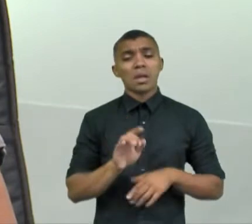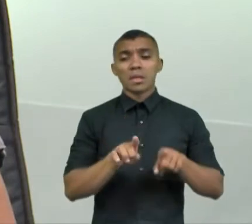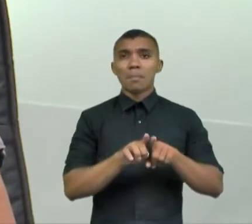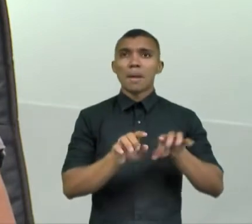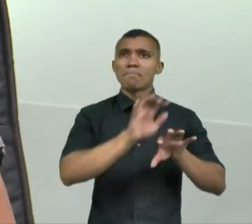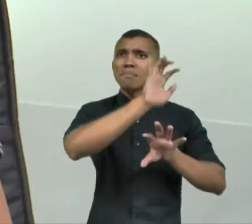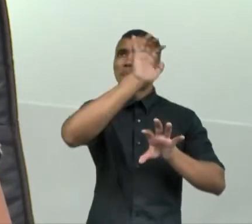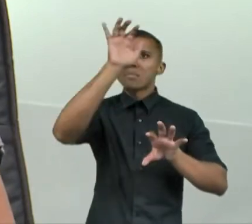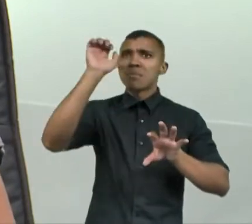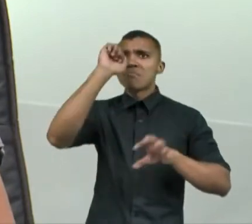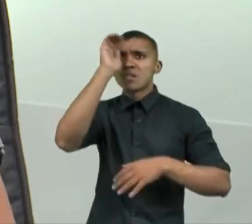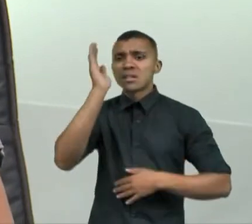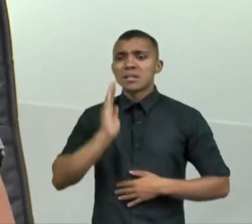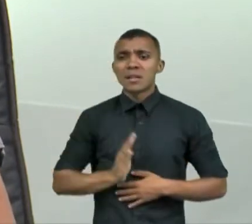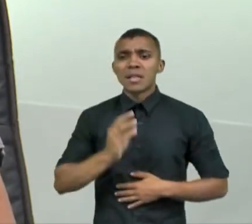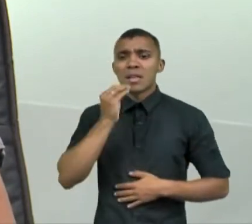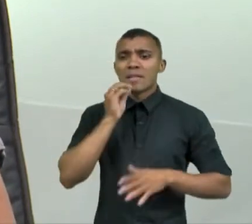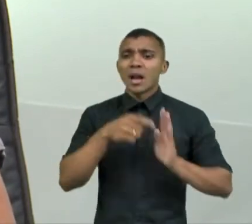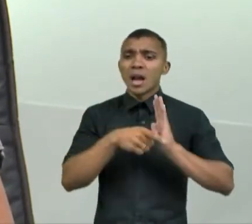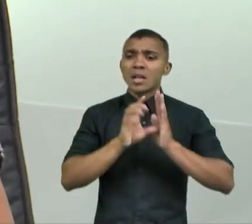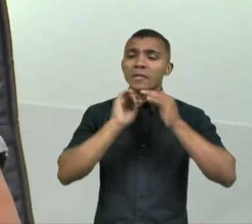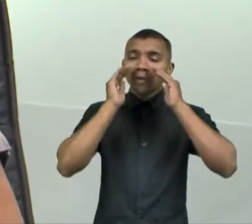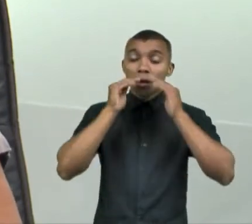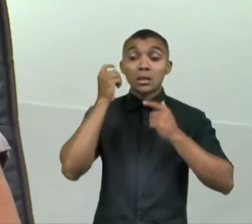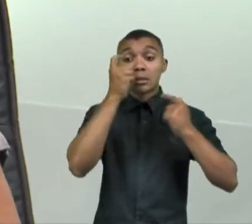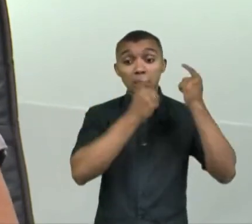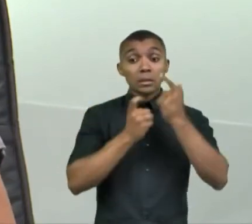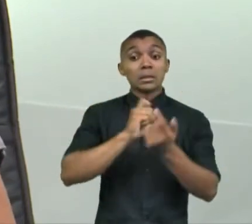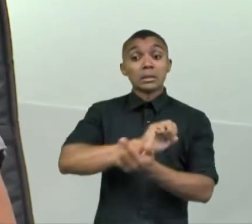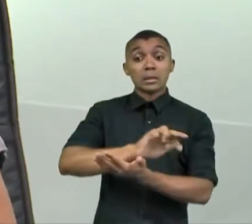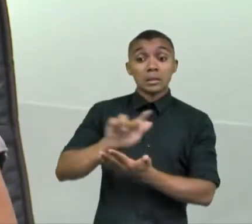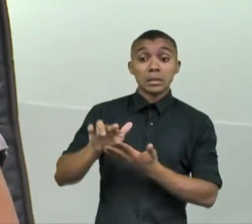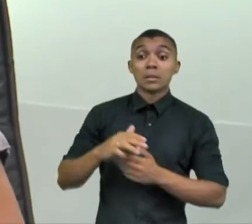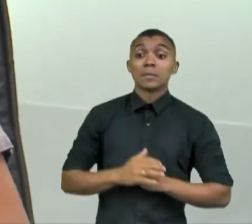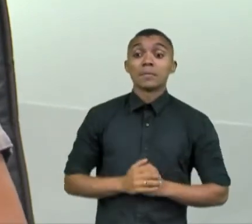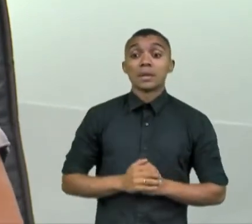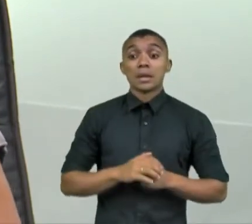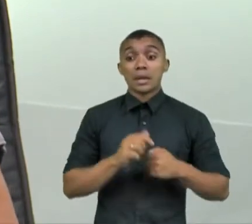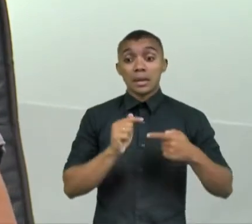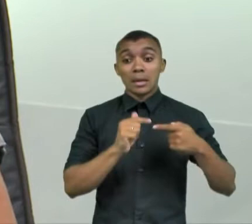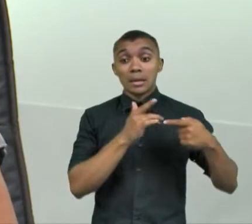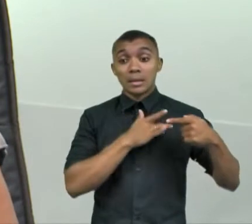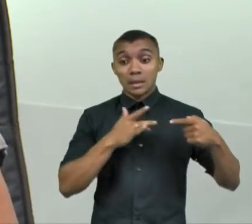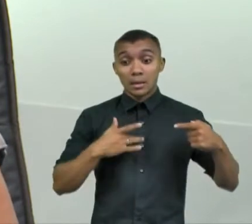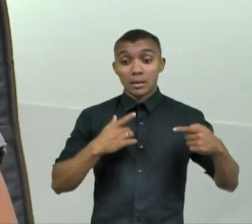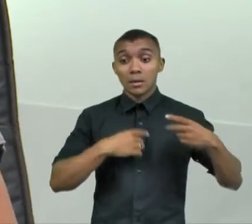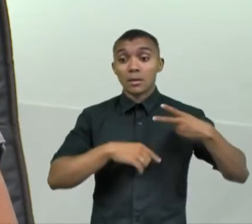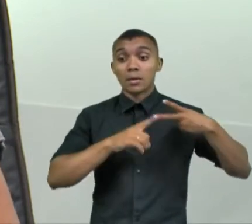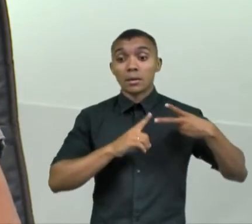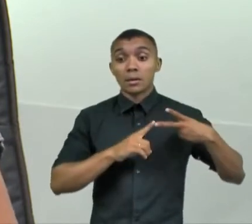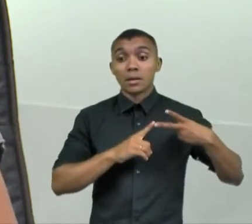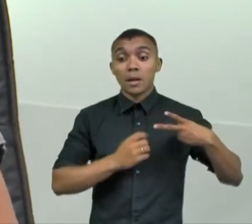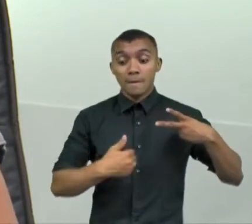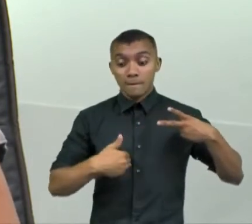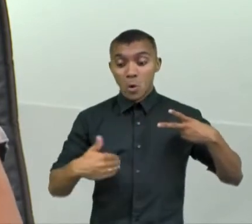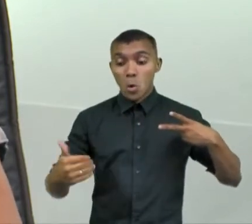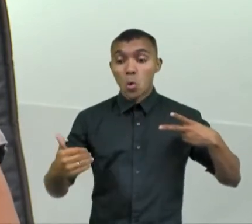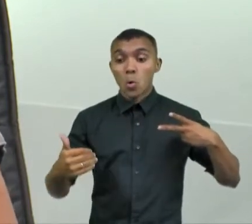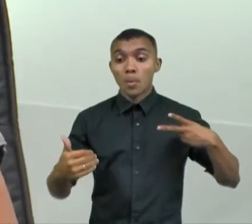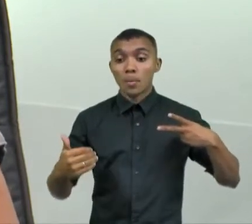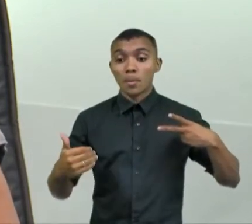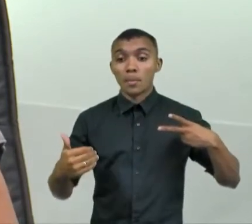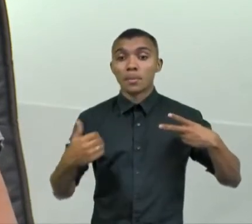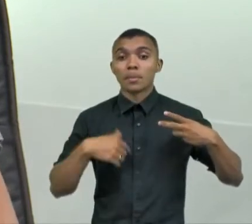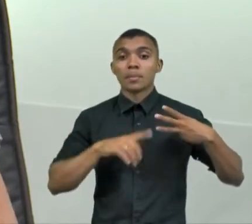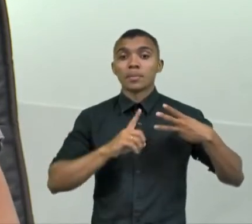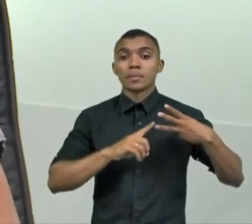A gente tem que se preocupar com muita coisa. Primeiro com a saúde, segundo com a fome, segundo com as